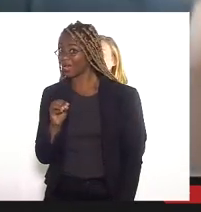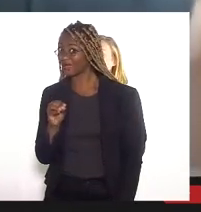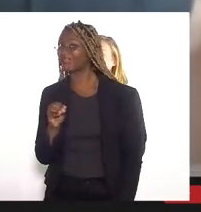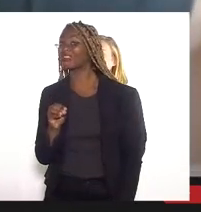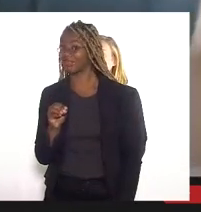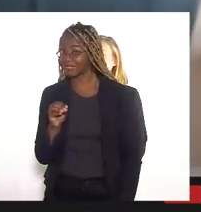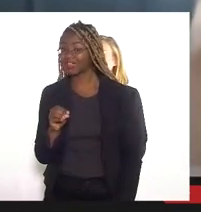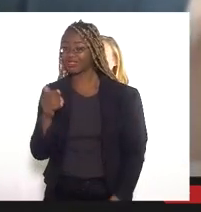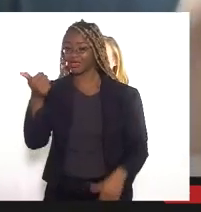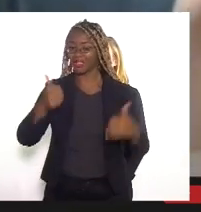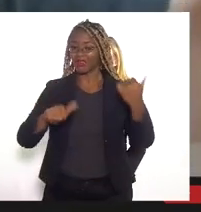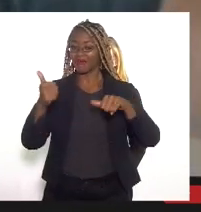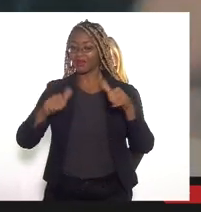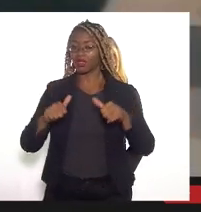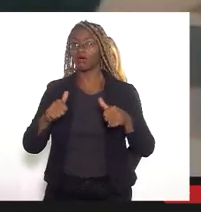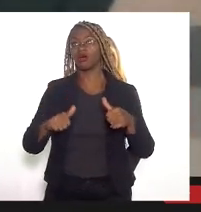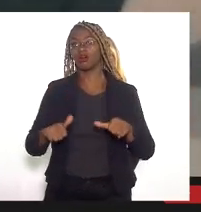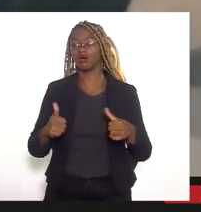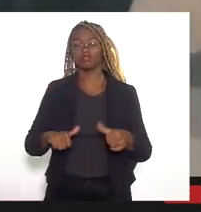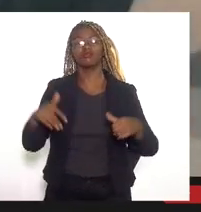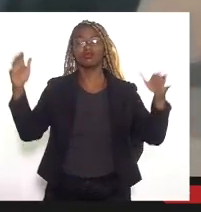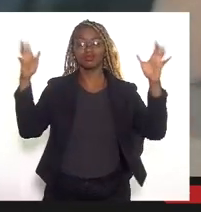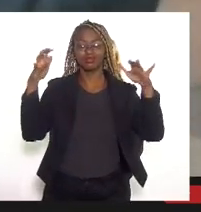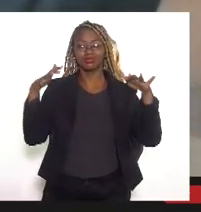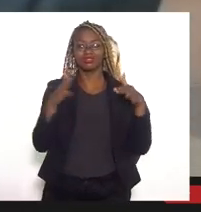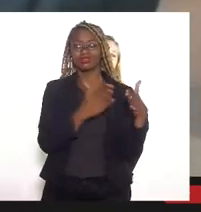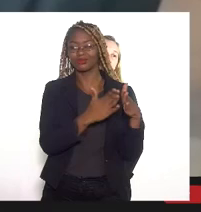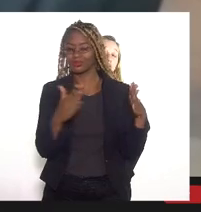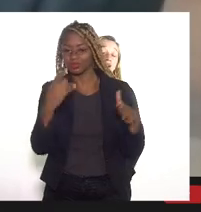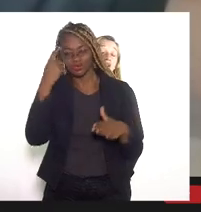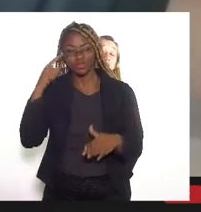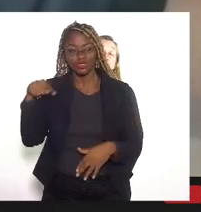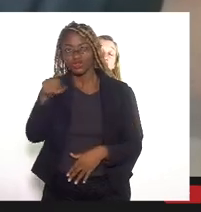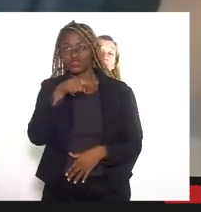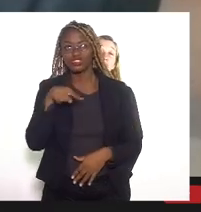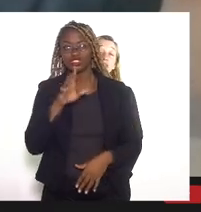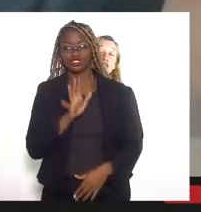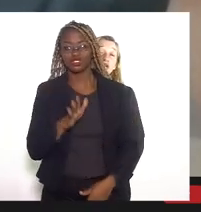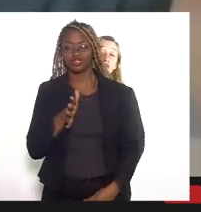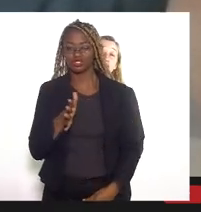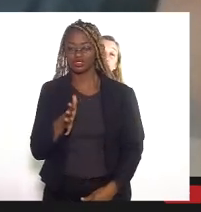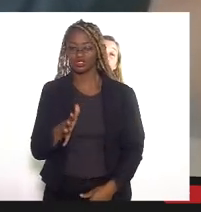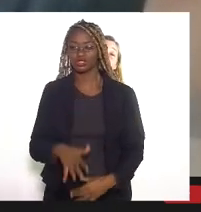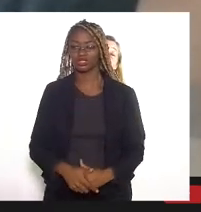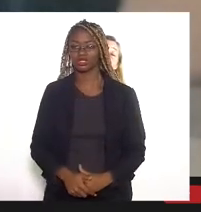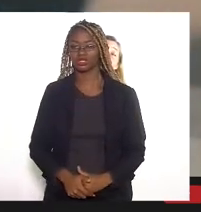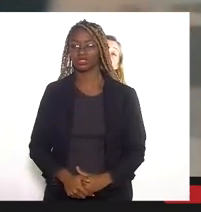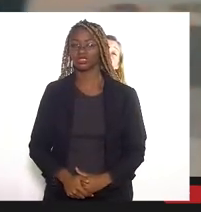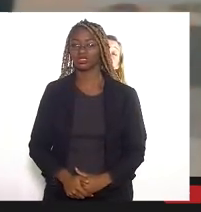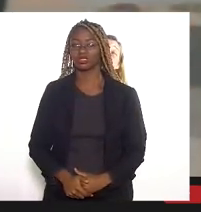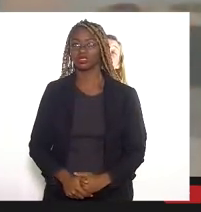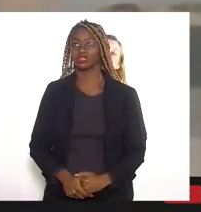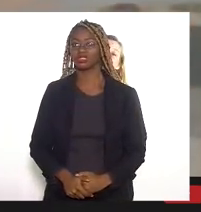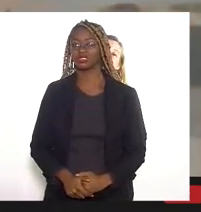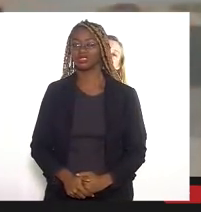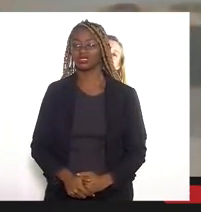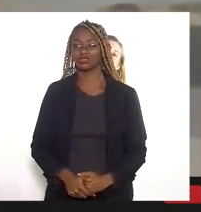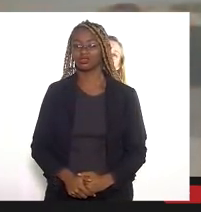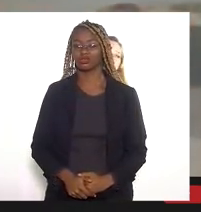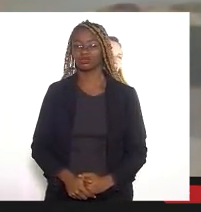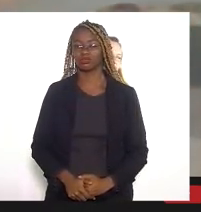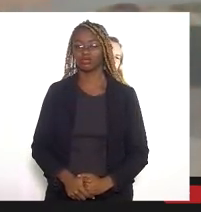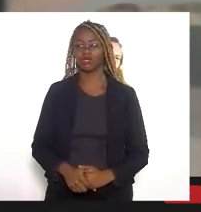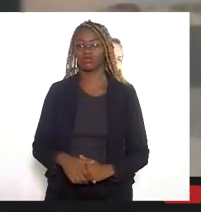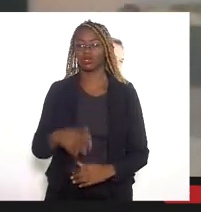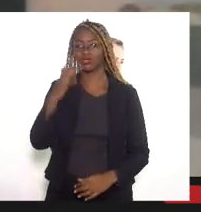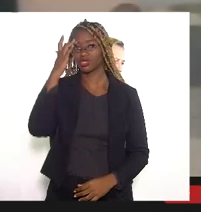avaliar a Washington Luiz numa época de chuva, vocês olham, não sei se alguém já passou na Washington Luiz no período de chuva, que o Rio Sarapu e